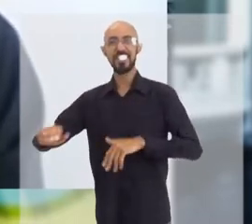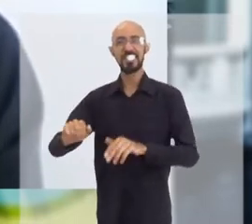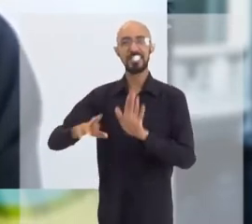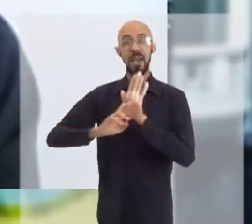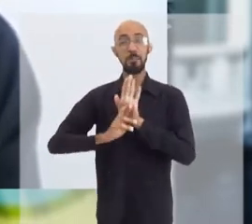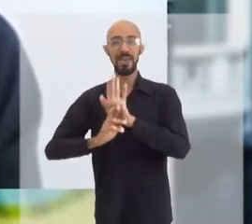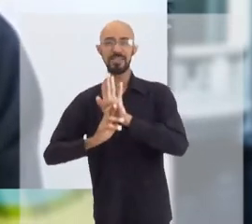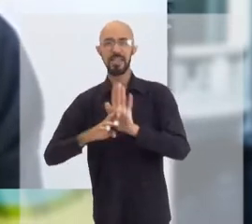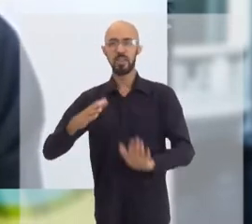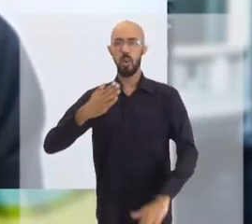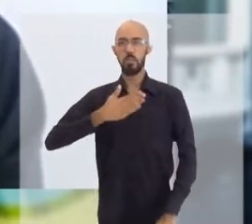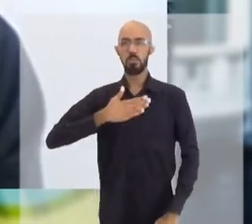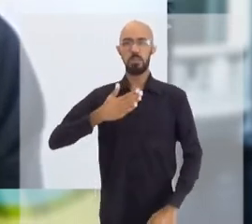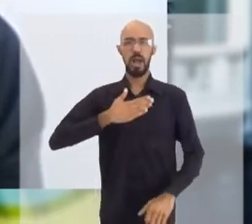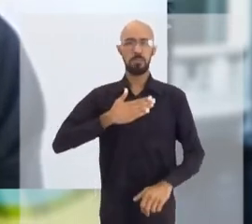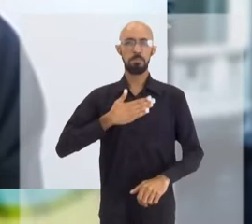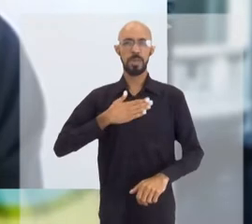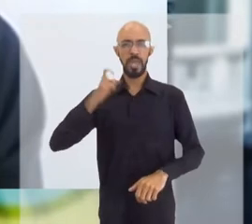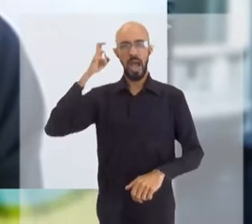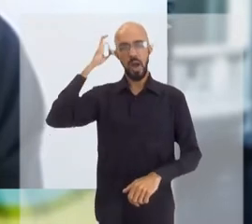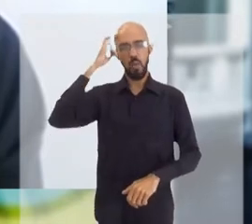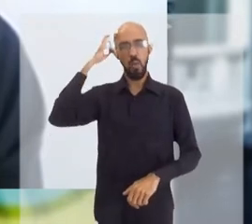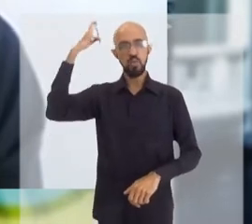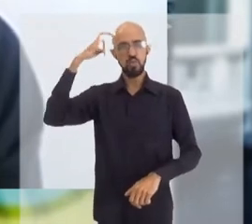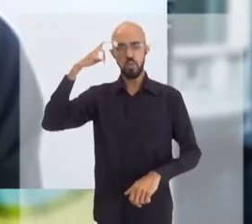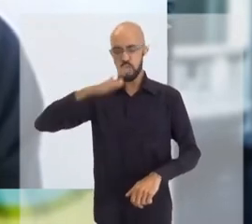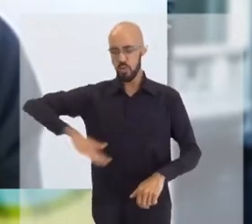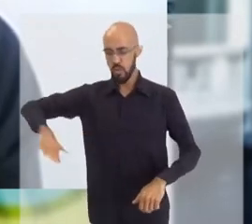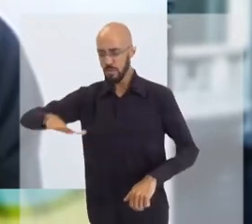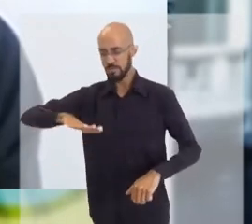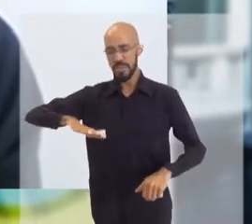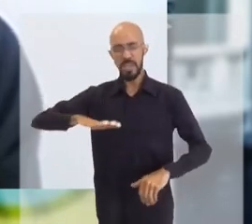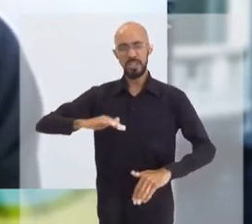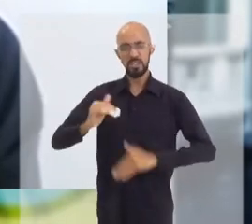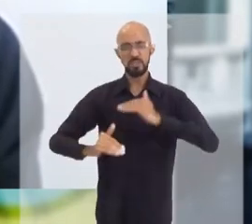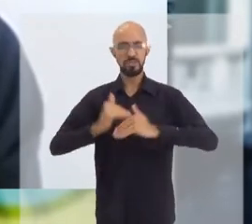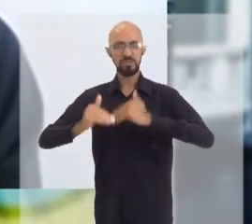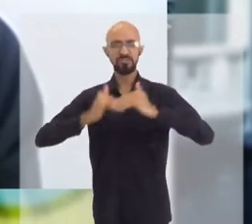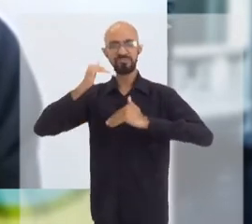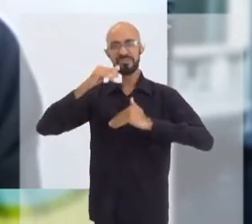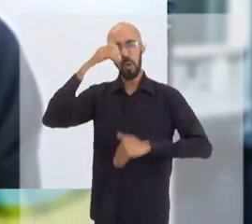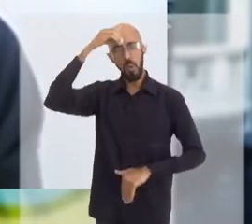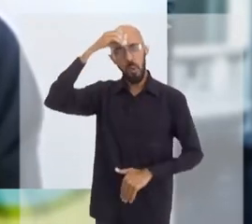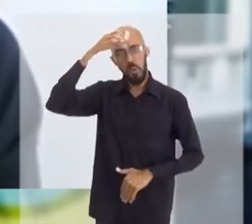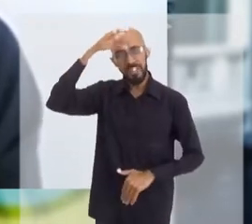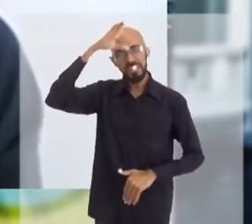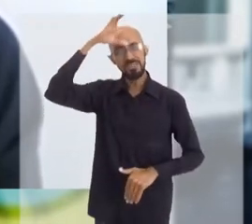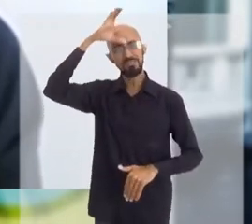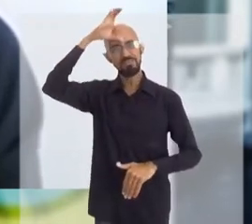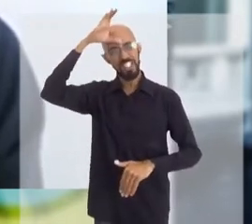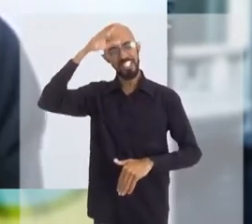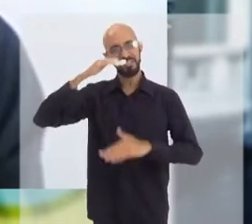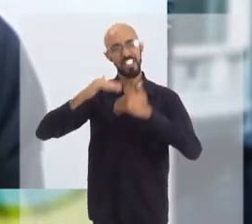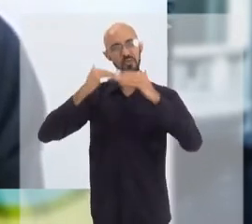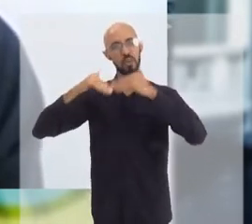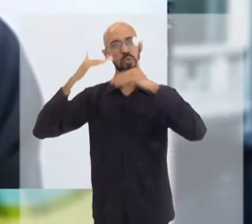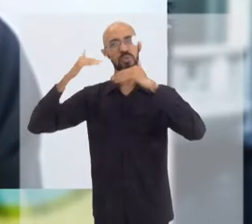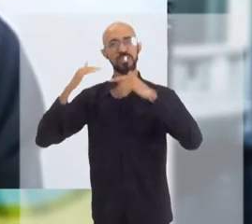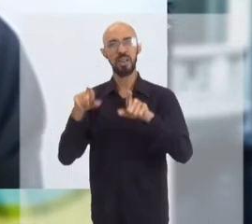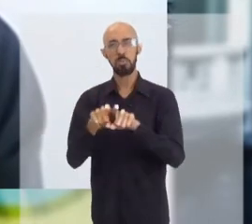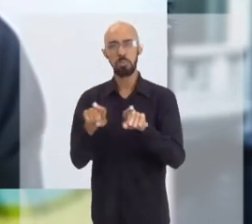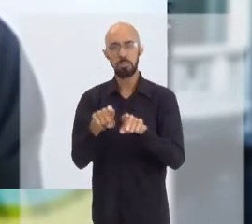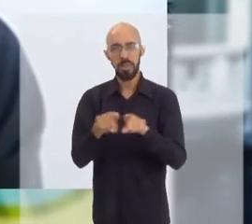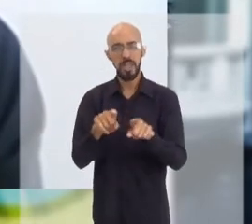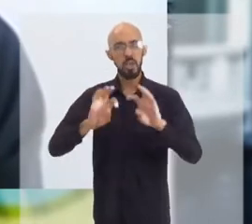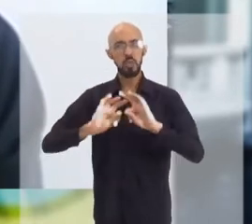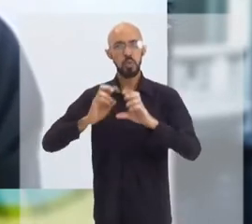representam a cultura, o ambiente, o desenvolver, o saber, tudo que